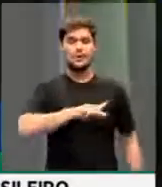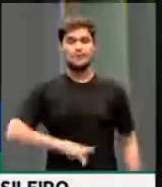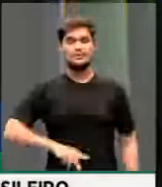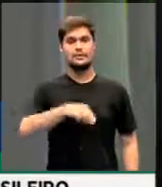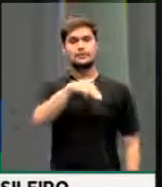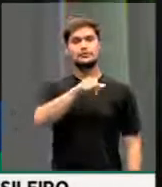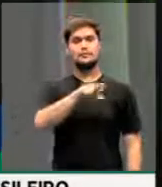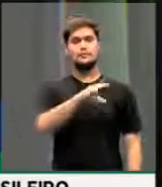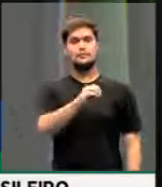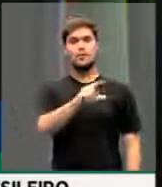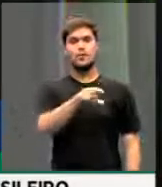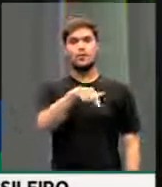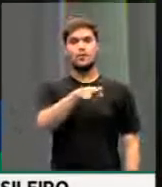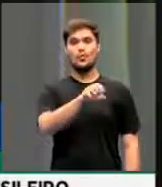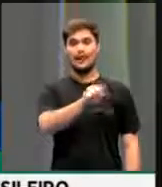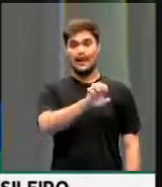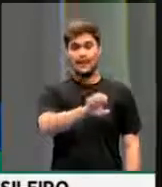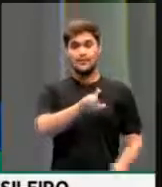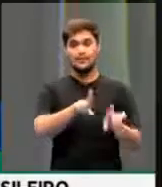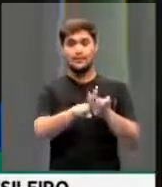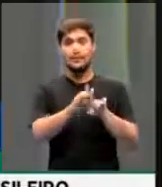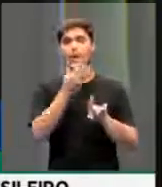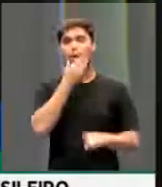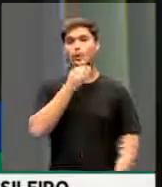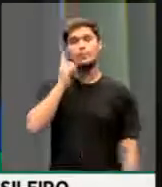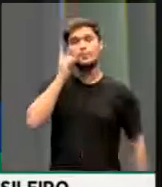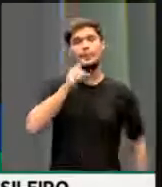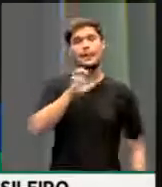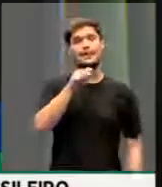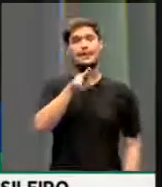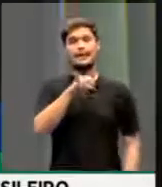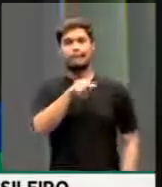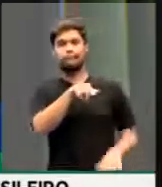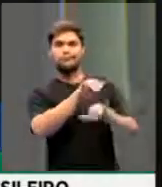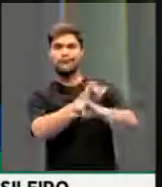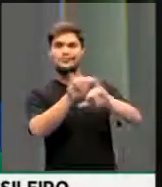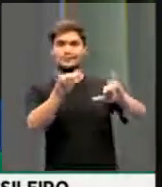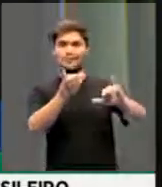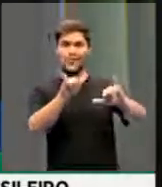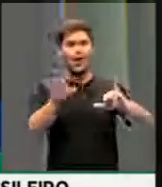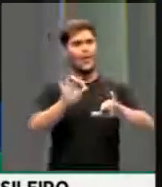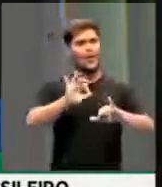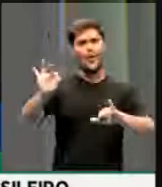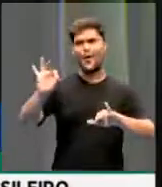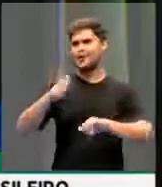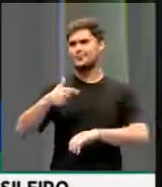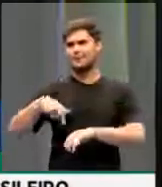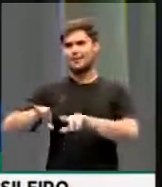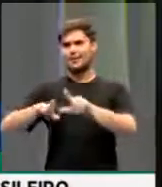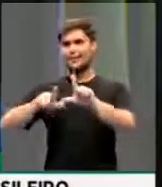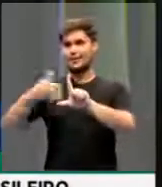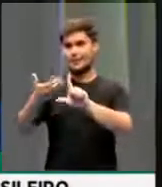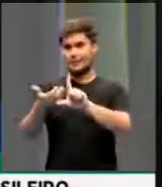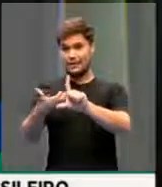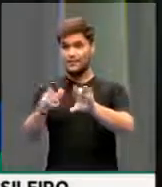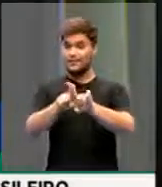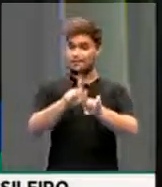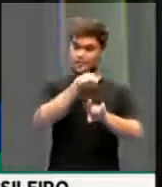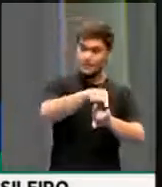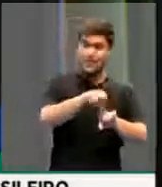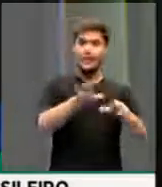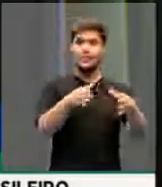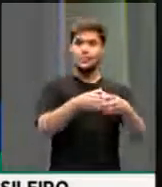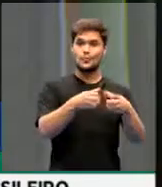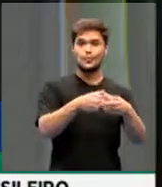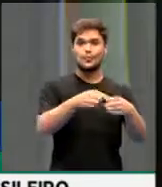que é anunciada pelo deputado Henrico, é uma ótima notícia, tanto para a TV Câmara, quanto para a Academia Brasileira de Letras